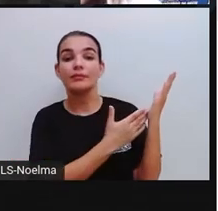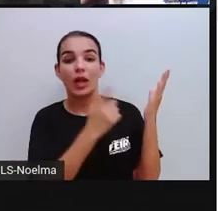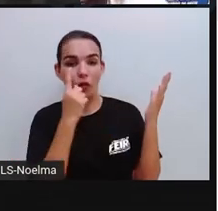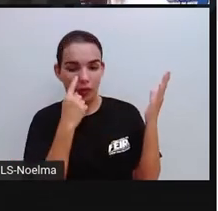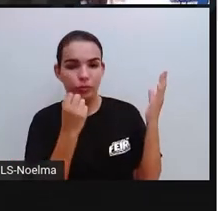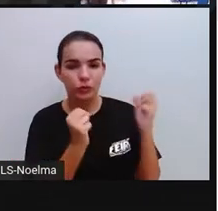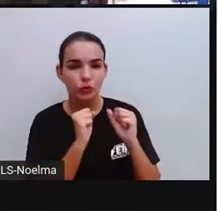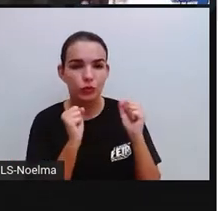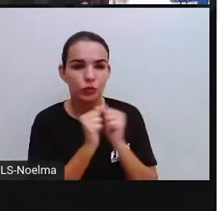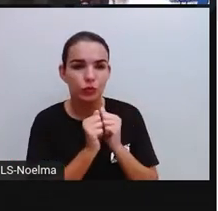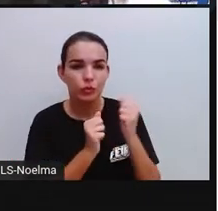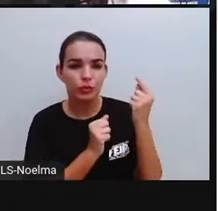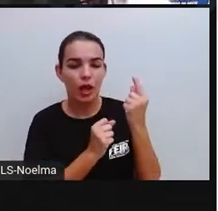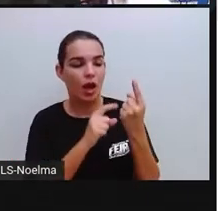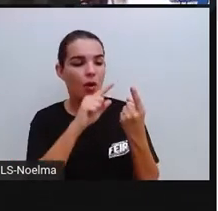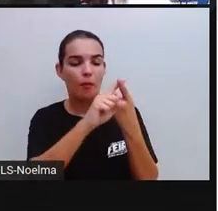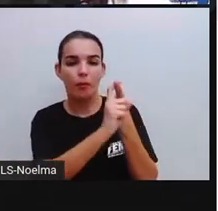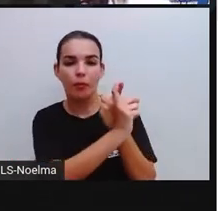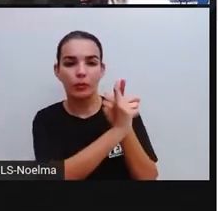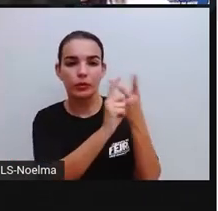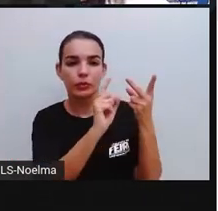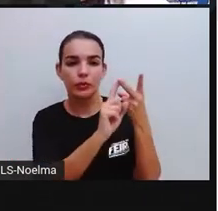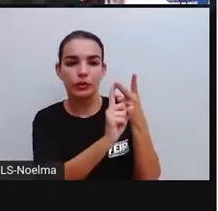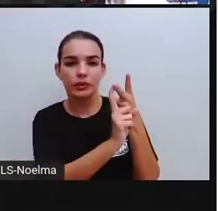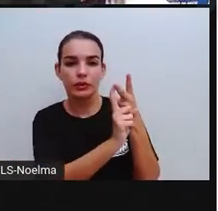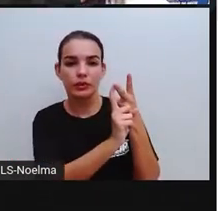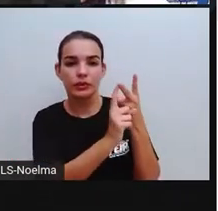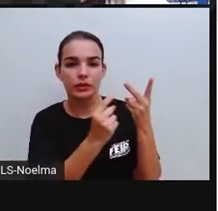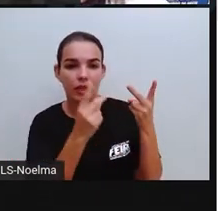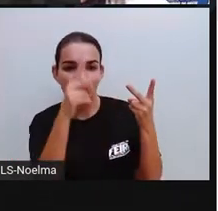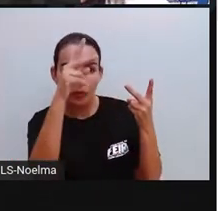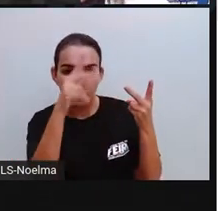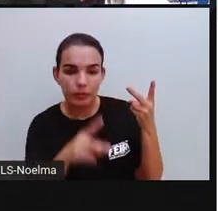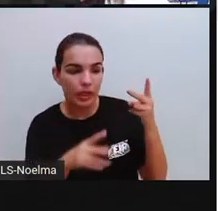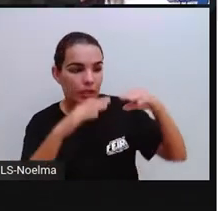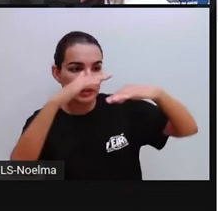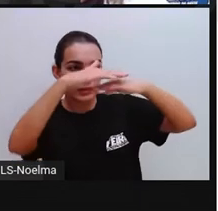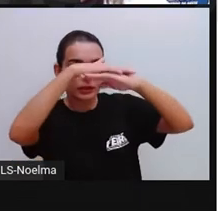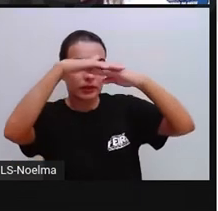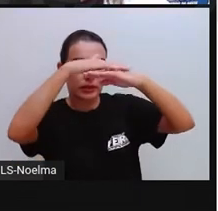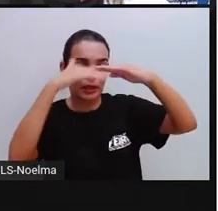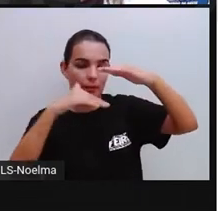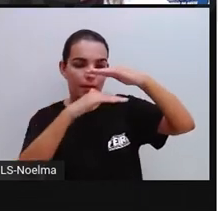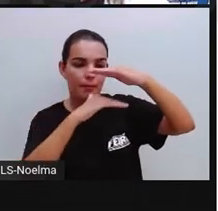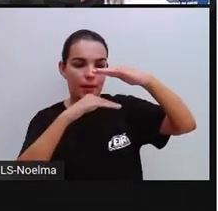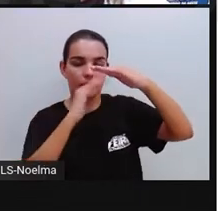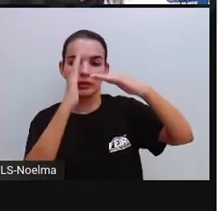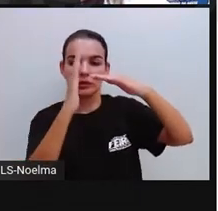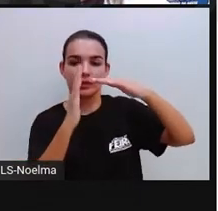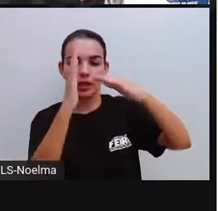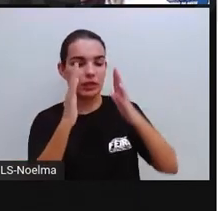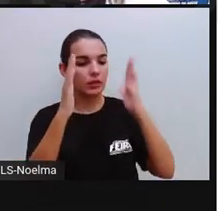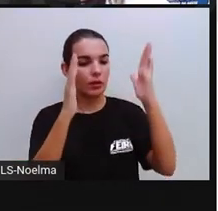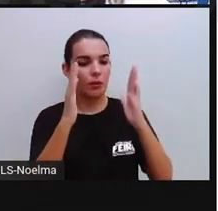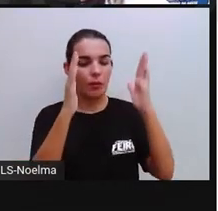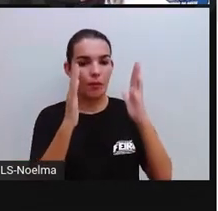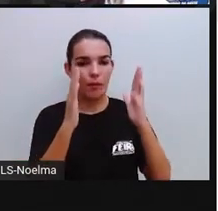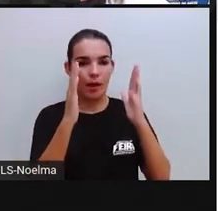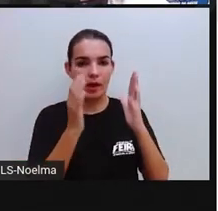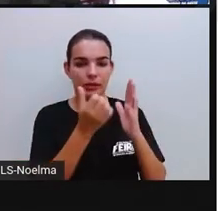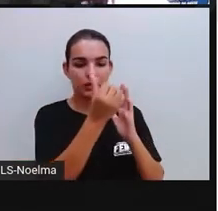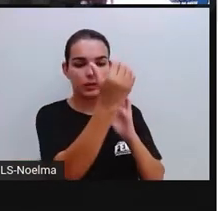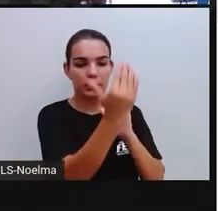aqui com a Pró? Um, dois. Aqui embaixo, ó, três, quatro, cinco,